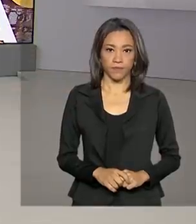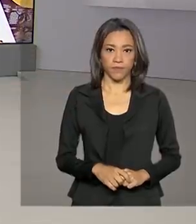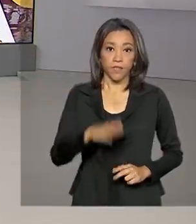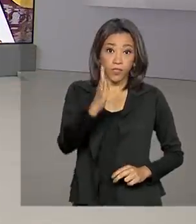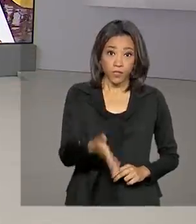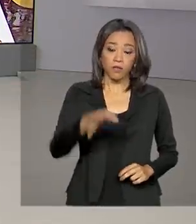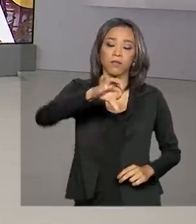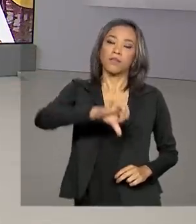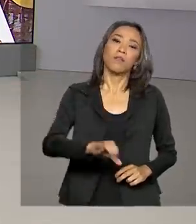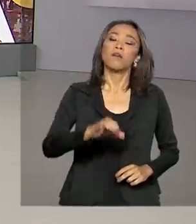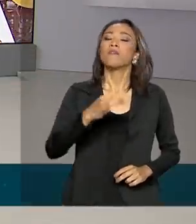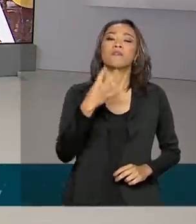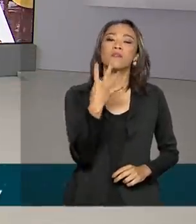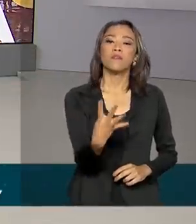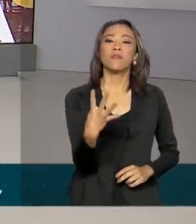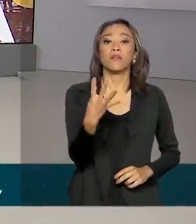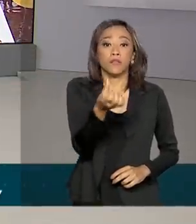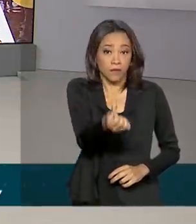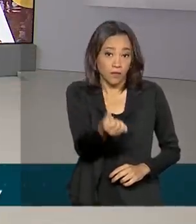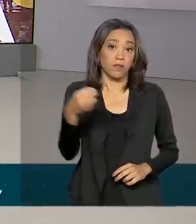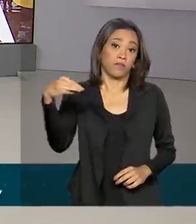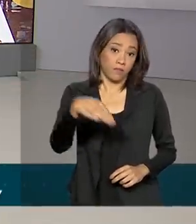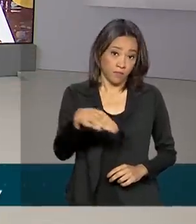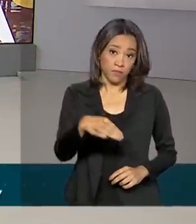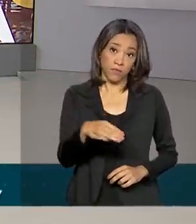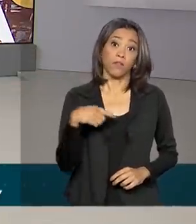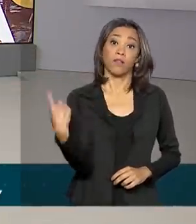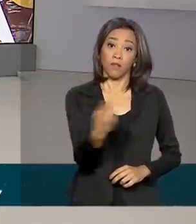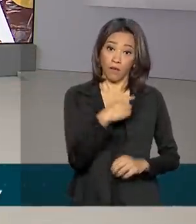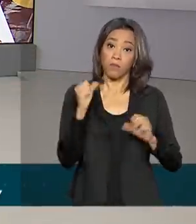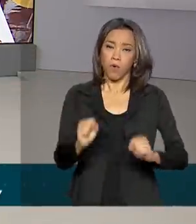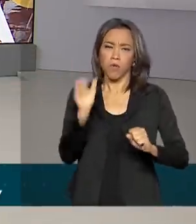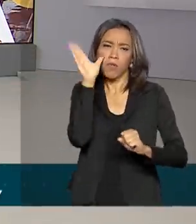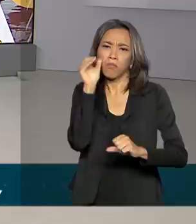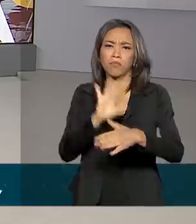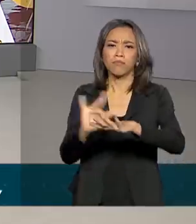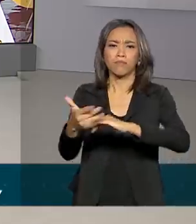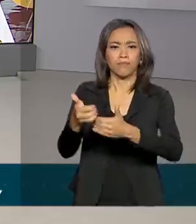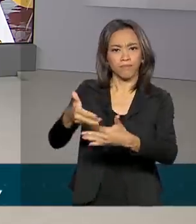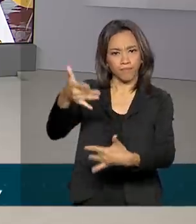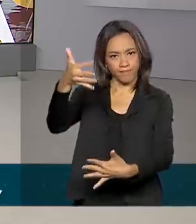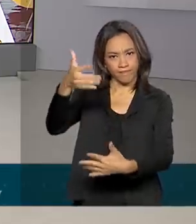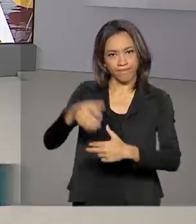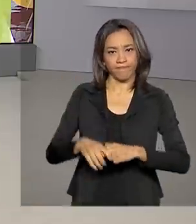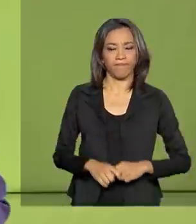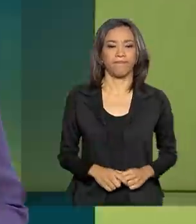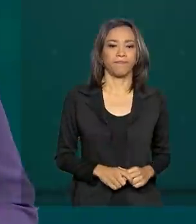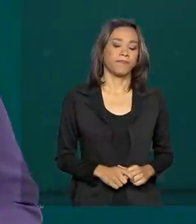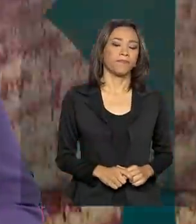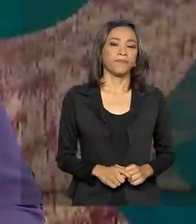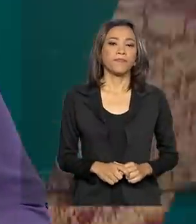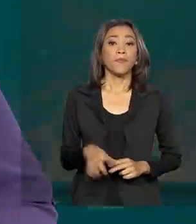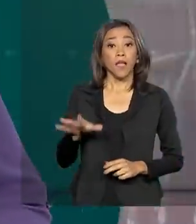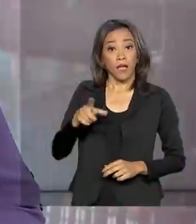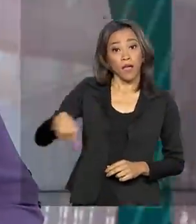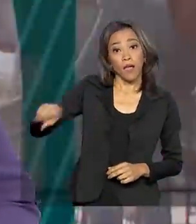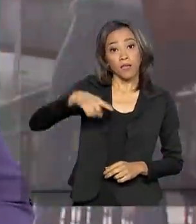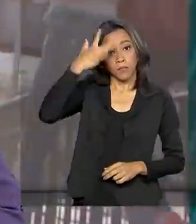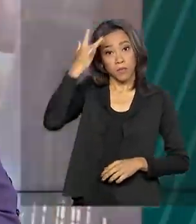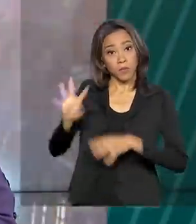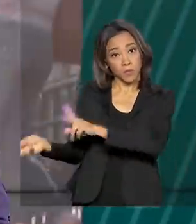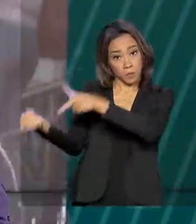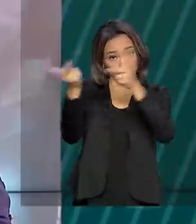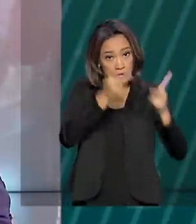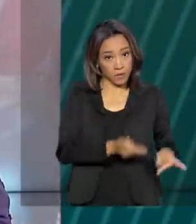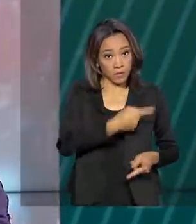São nove horas e quarenta e seis minutos. Nós estamos ao vivo também pelas redes sociais. Os repatriados